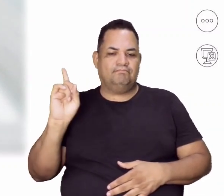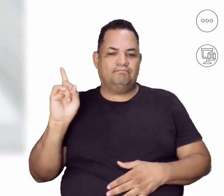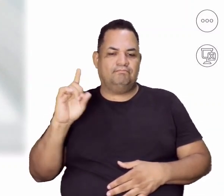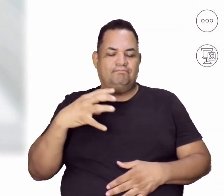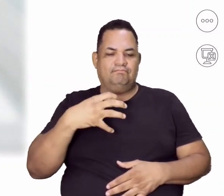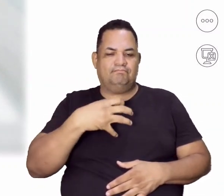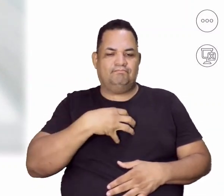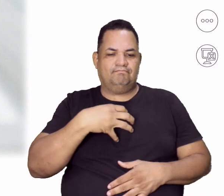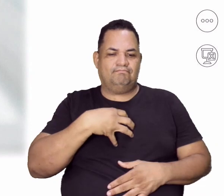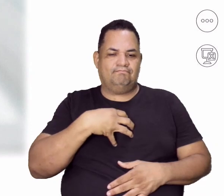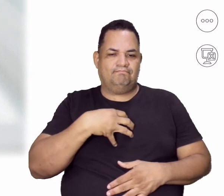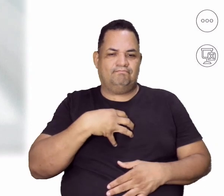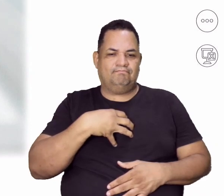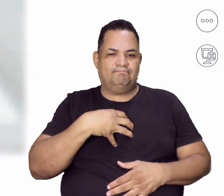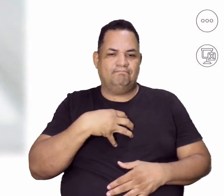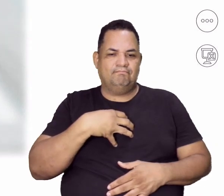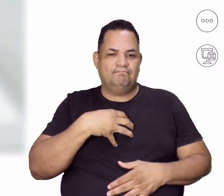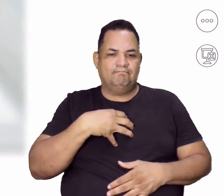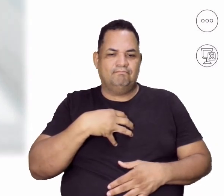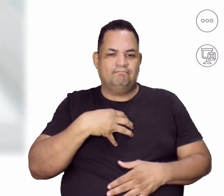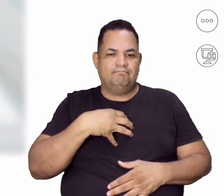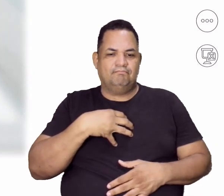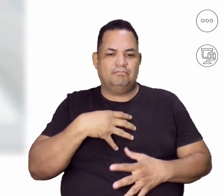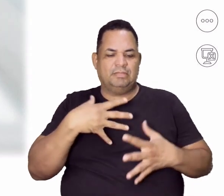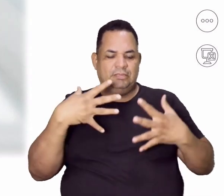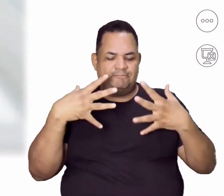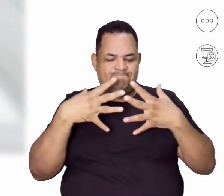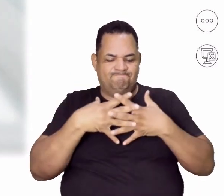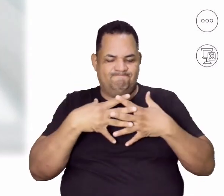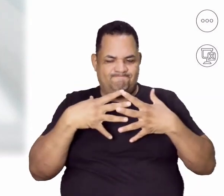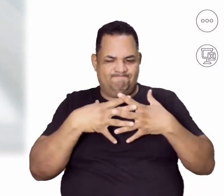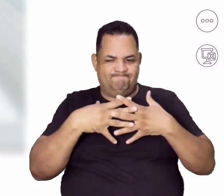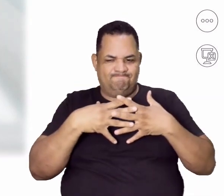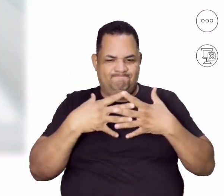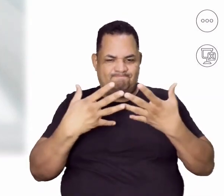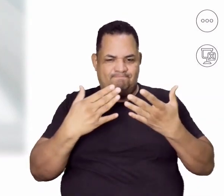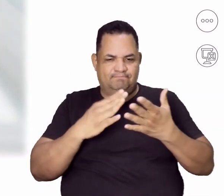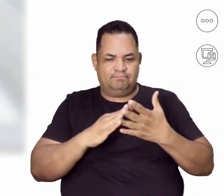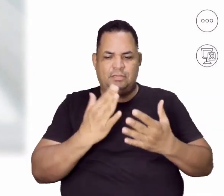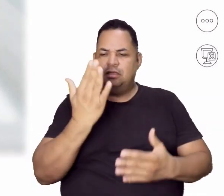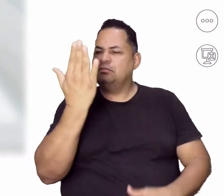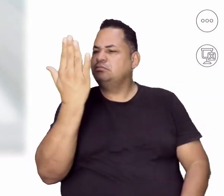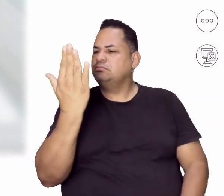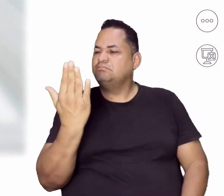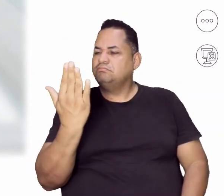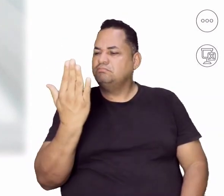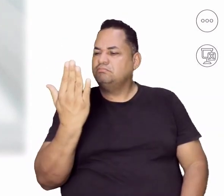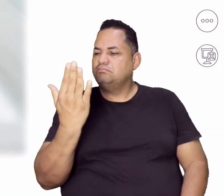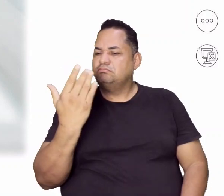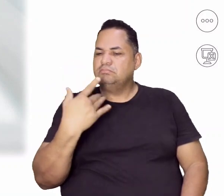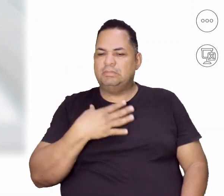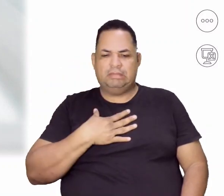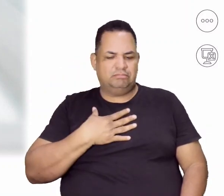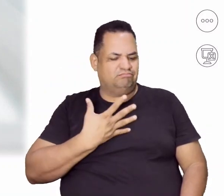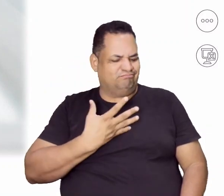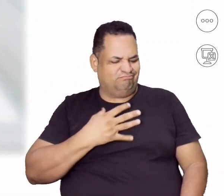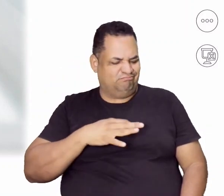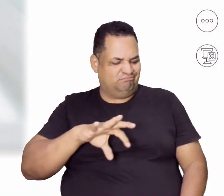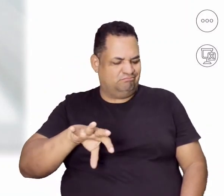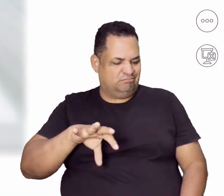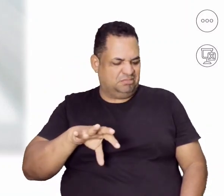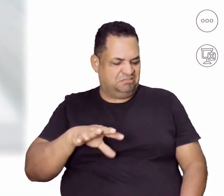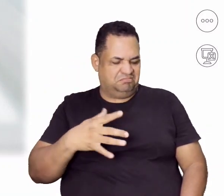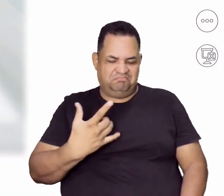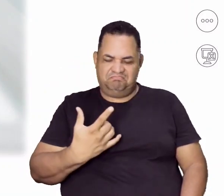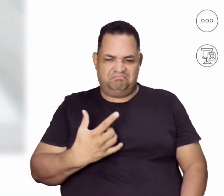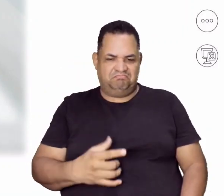sentimento um pouco conflituoso, não é? Se olhar no espelho e ver um desacordo, a gente até falou